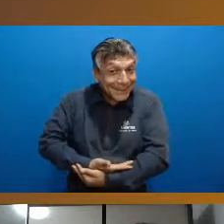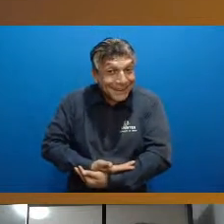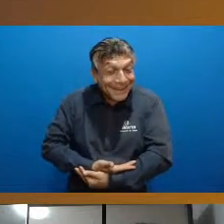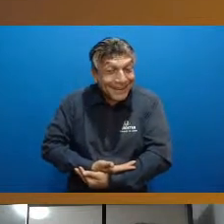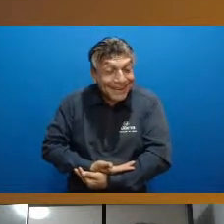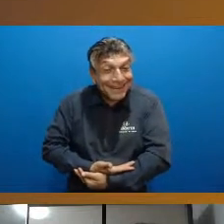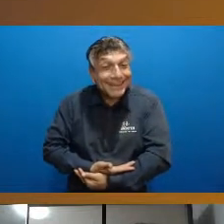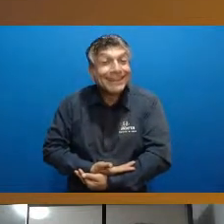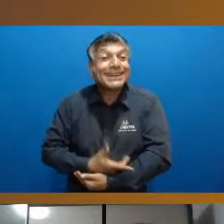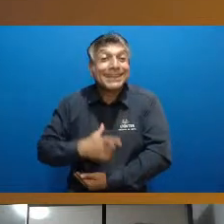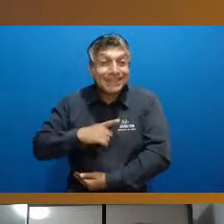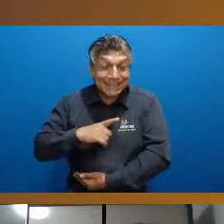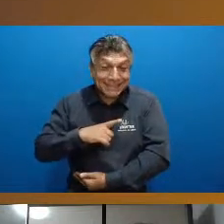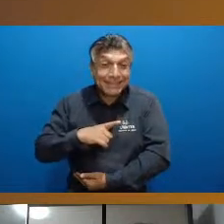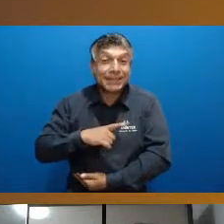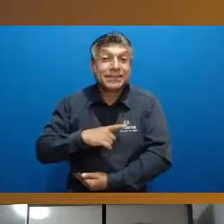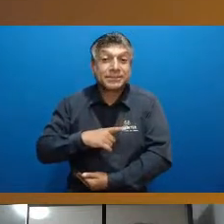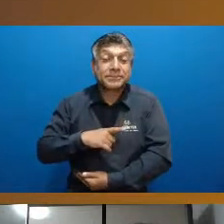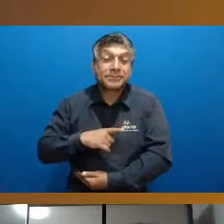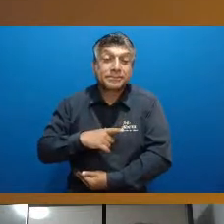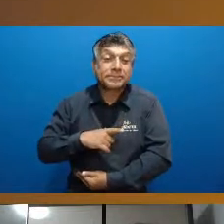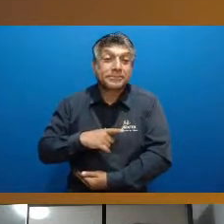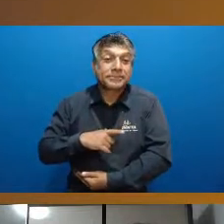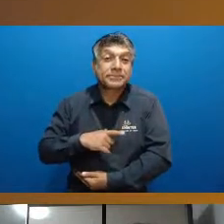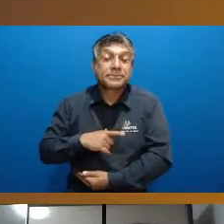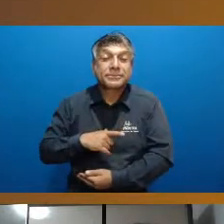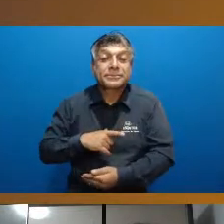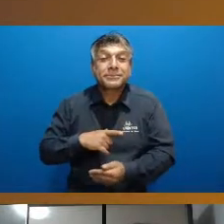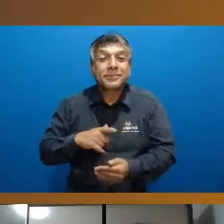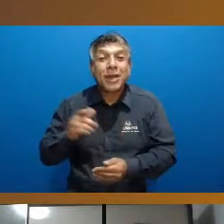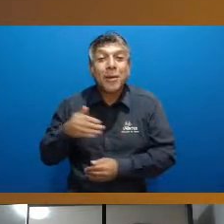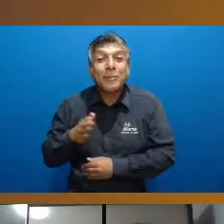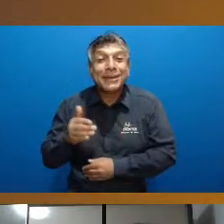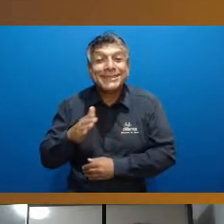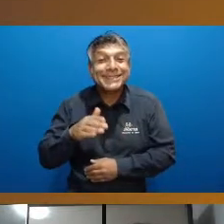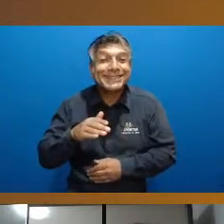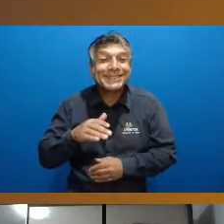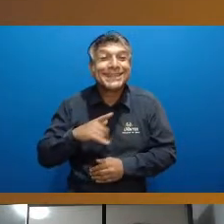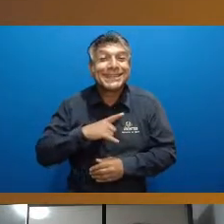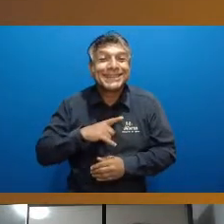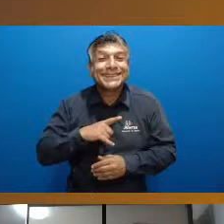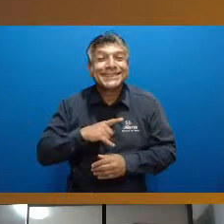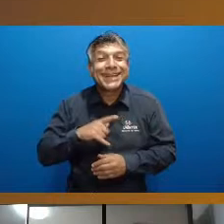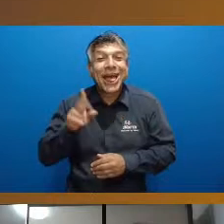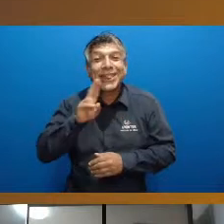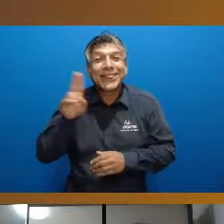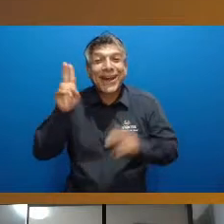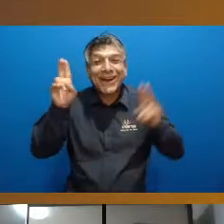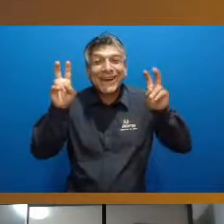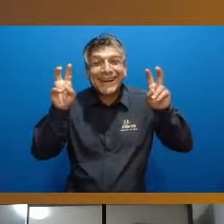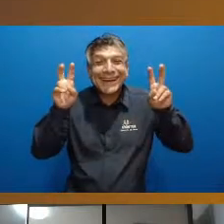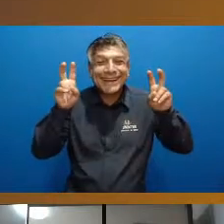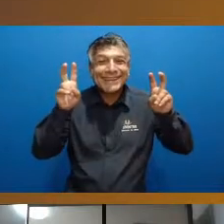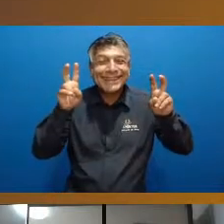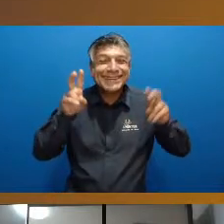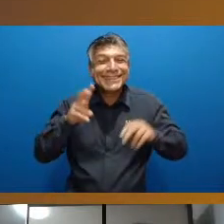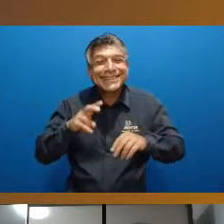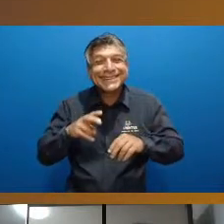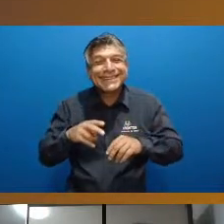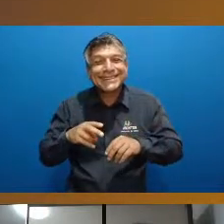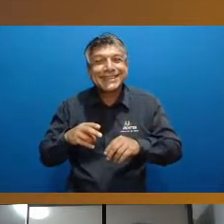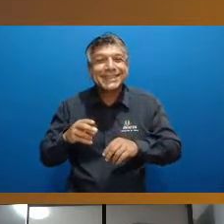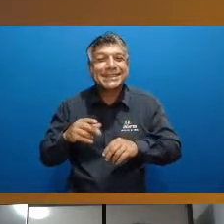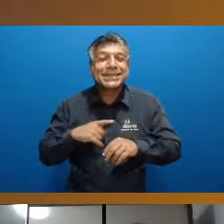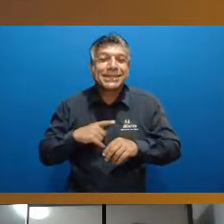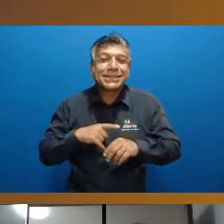natação aí tem as categorias também né peixinho algumas escolas de natação dão algumas nomenclaturas para